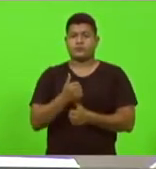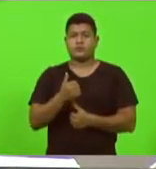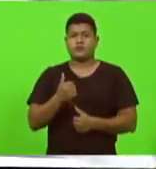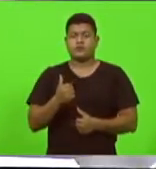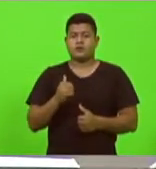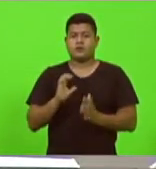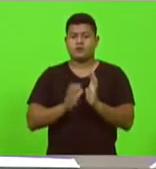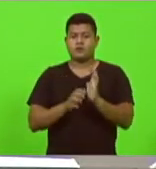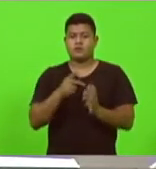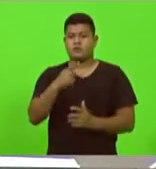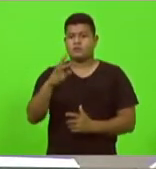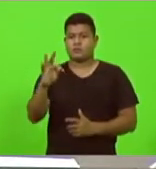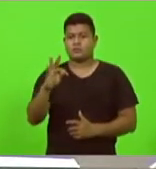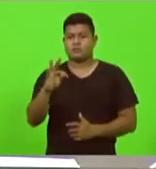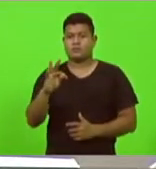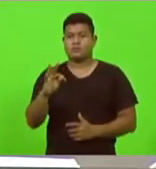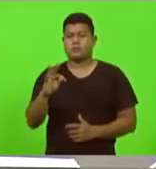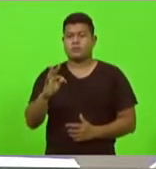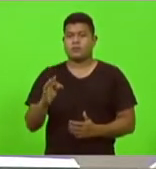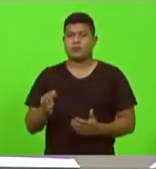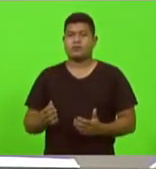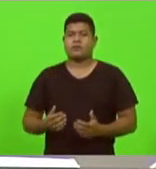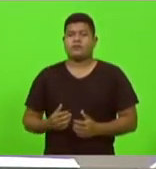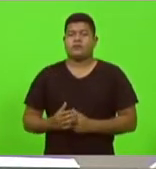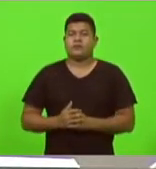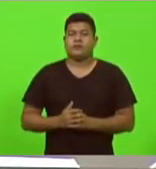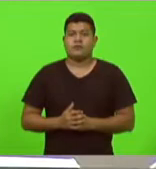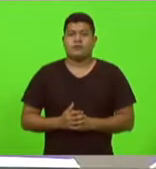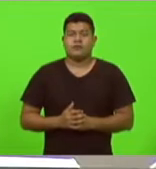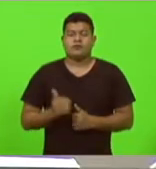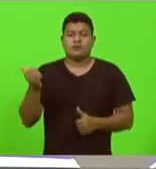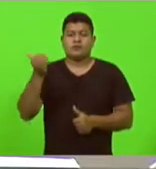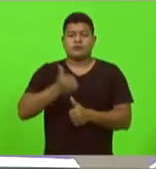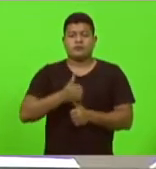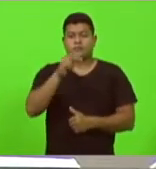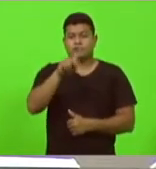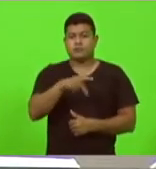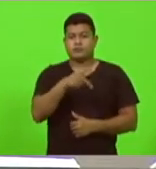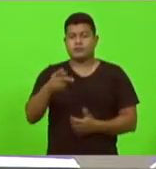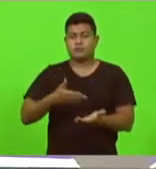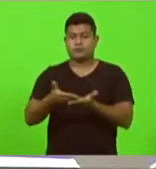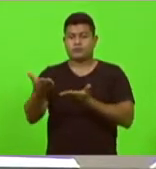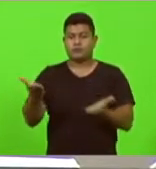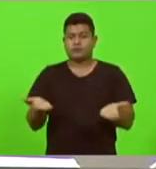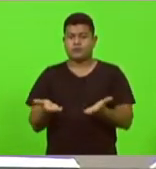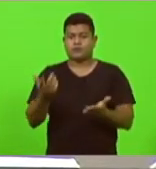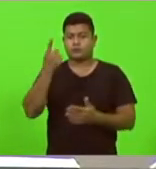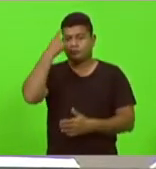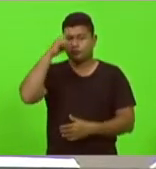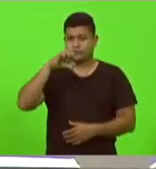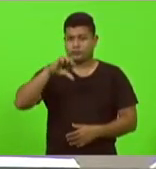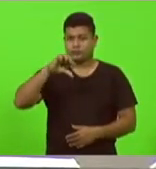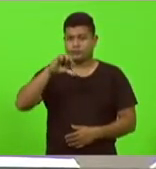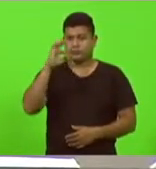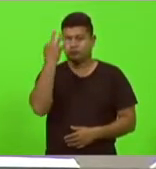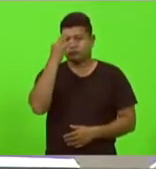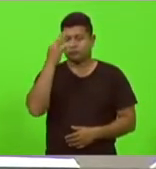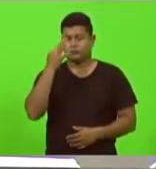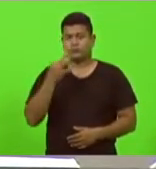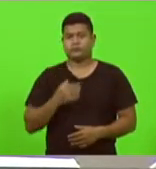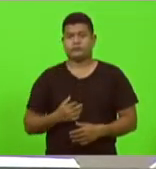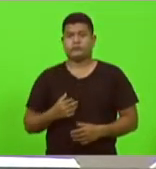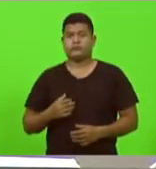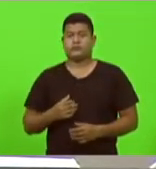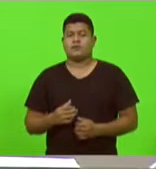deputado neste poder, a partir do dia 9 de fevereiro do quarentena, em decorrência do afastamento